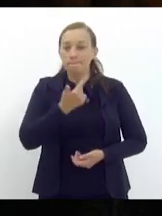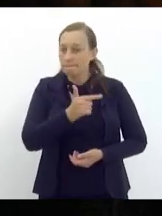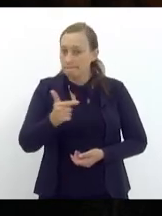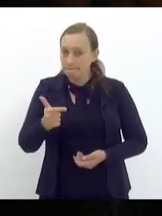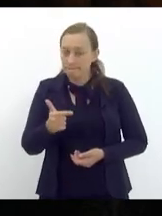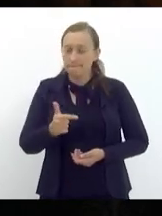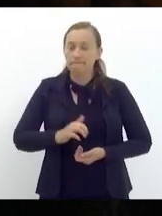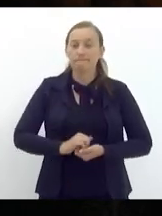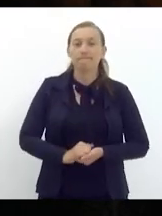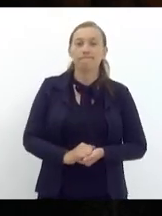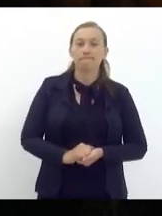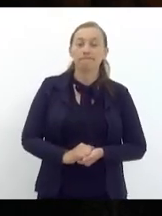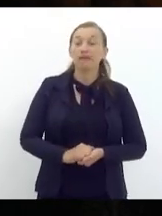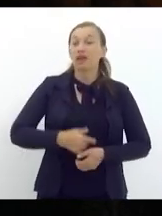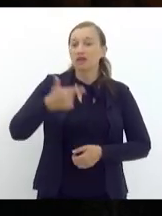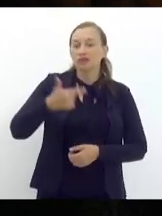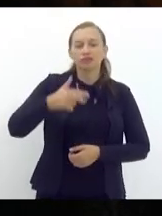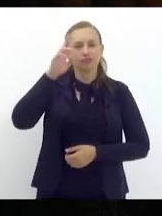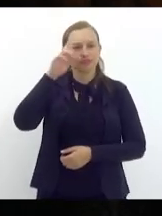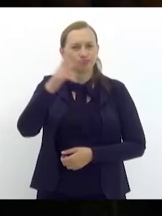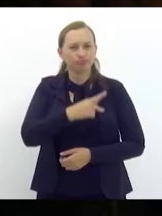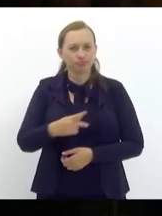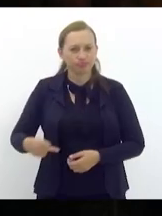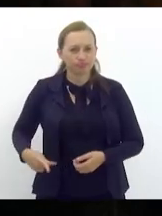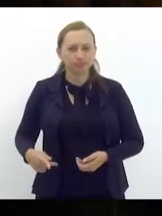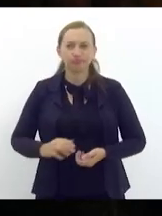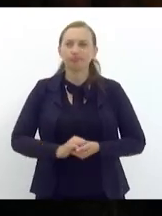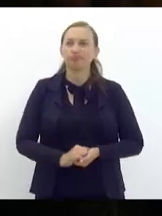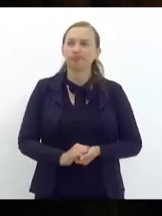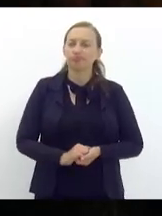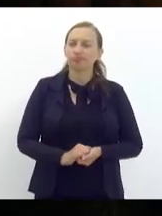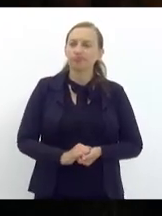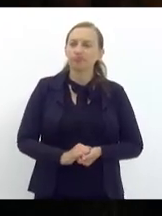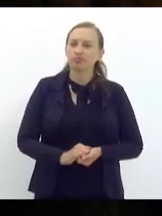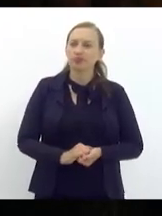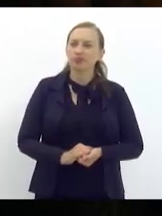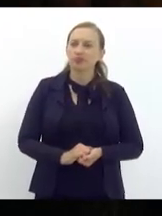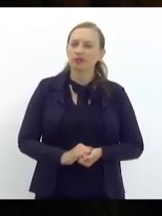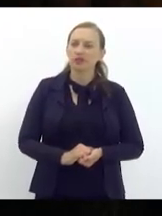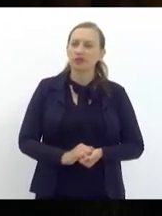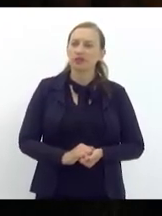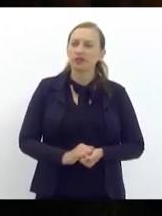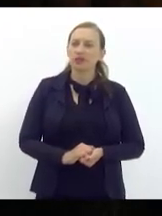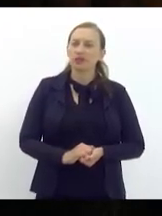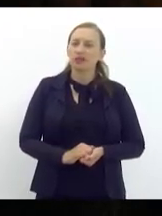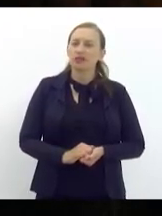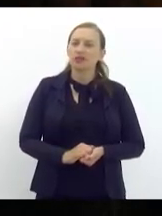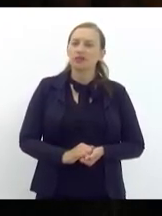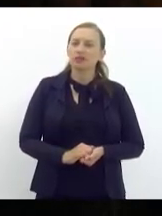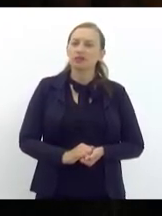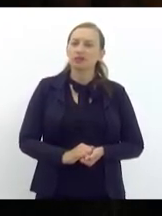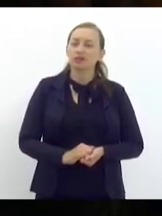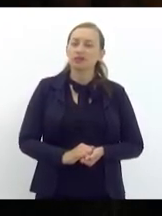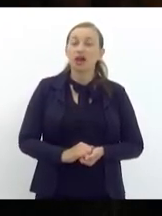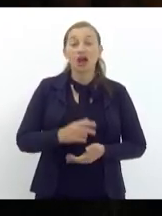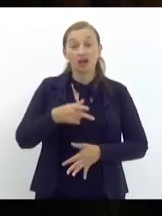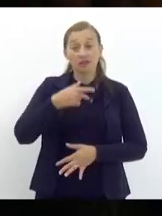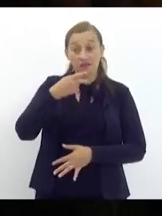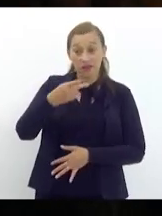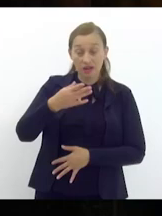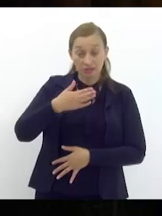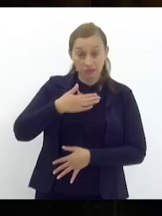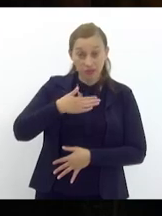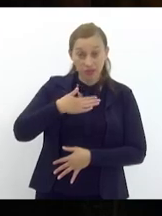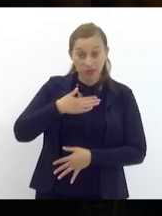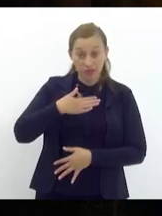segundo senhora presidente em complementação ao meu discurso no